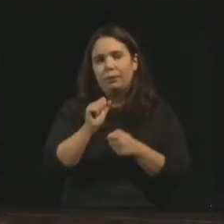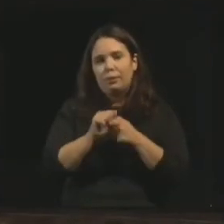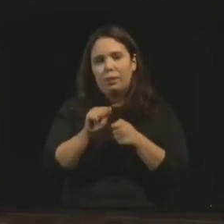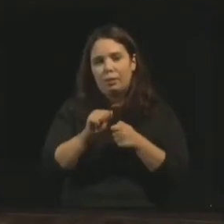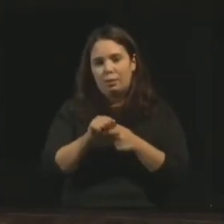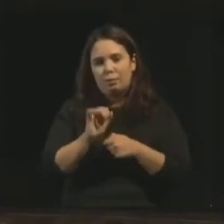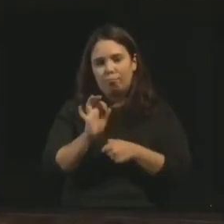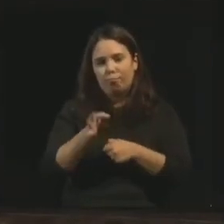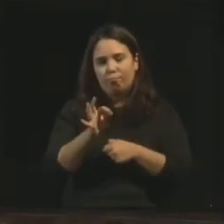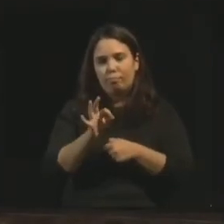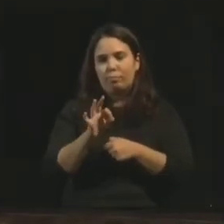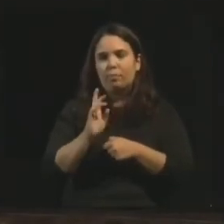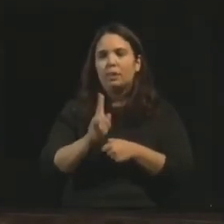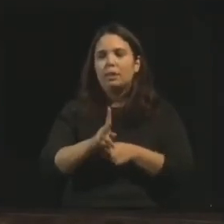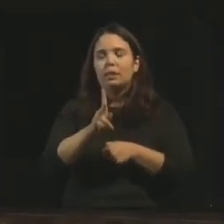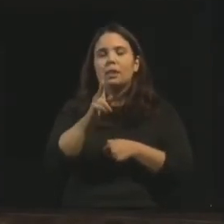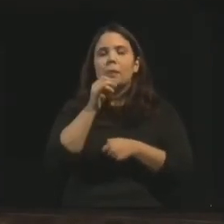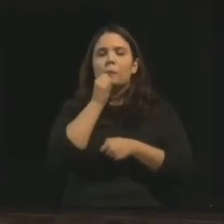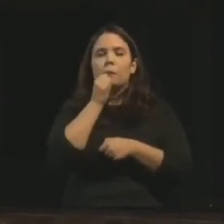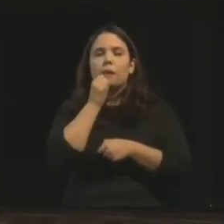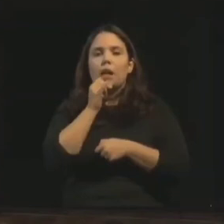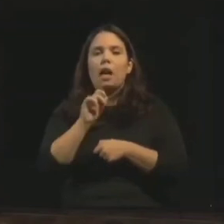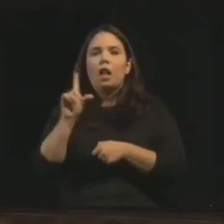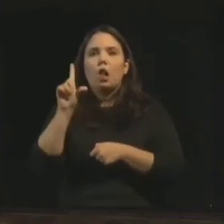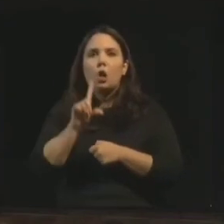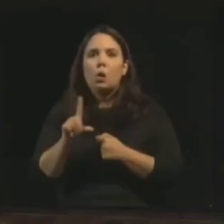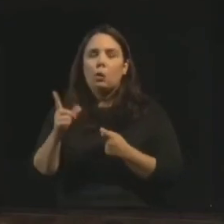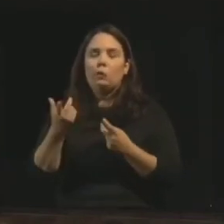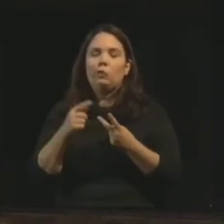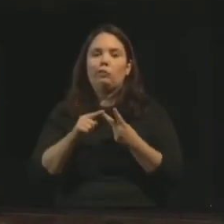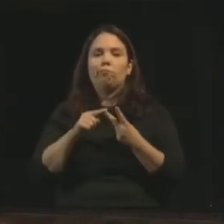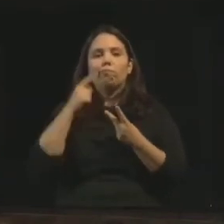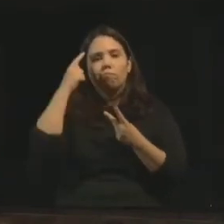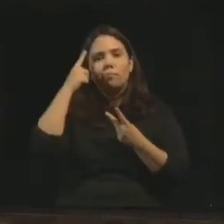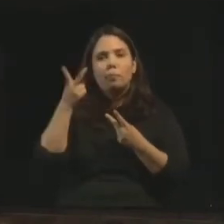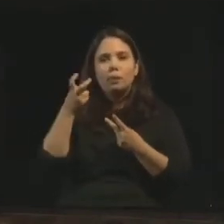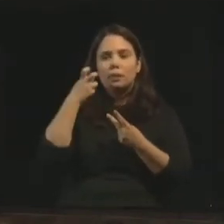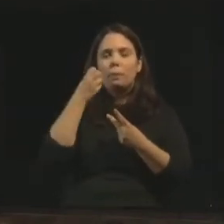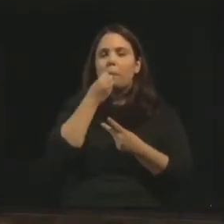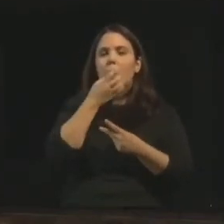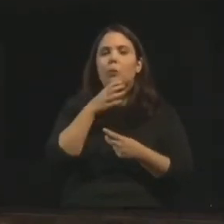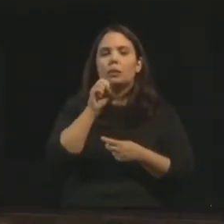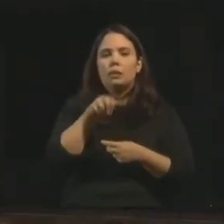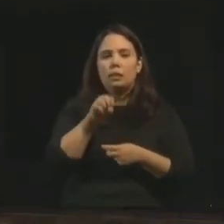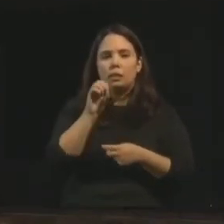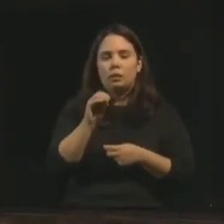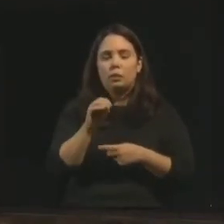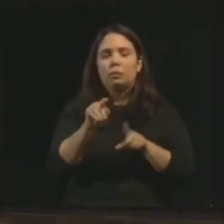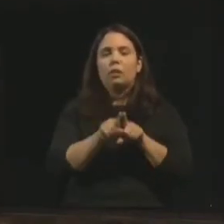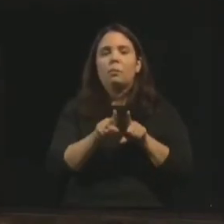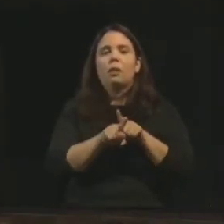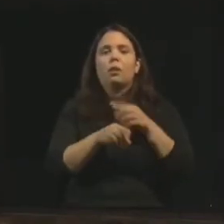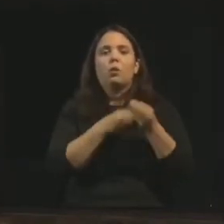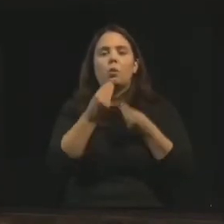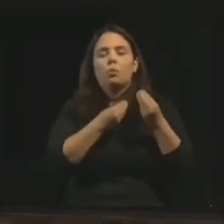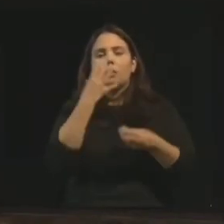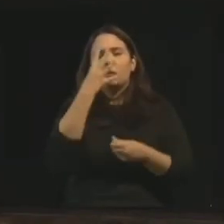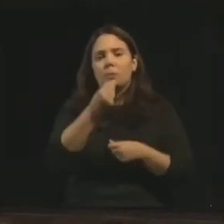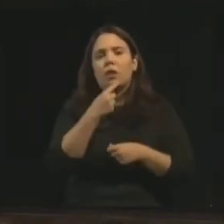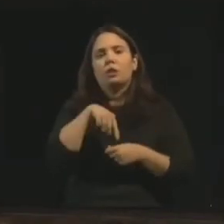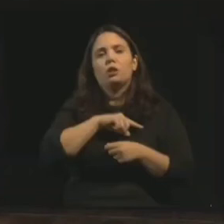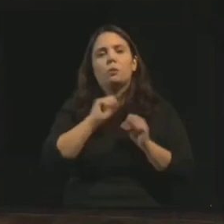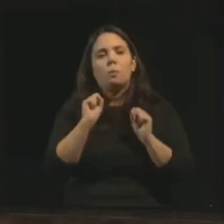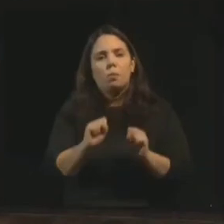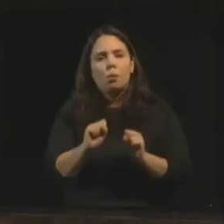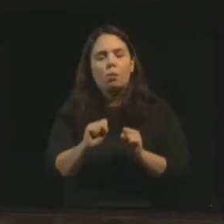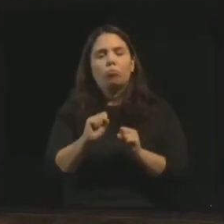E claro, sempre submeter a razão, a lógica, o bom senso, mas hoje, com a codificação espírita, nós podemos analisar